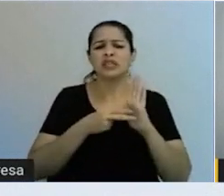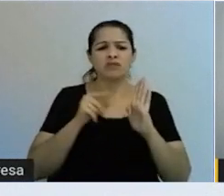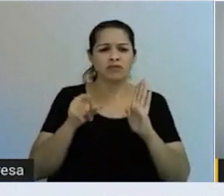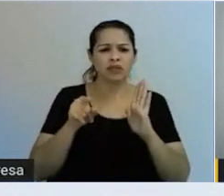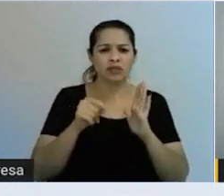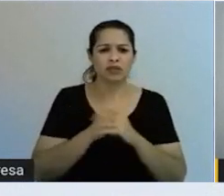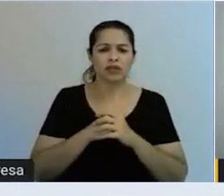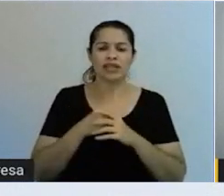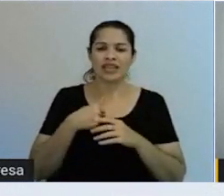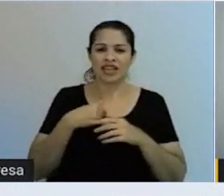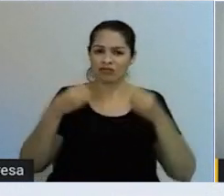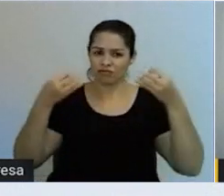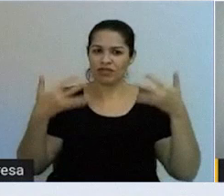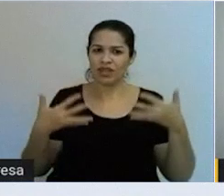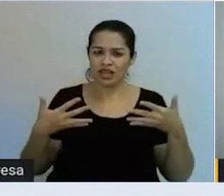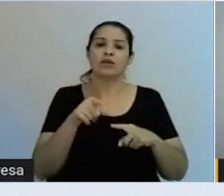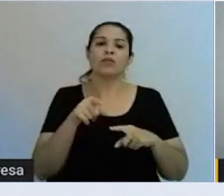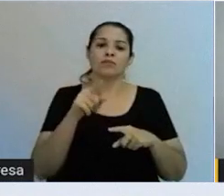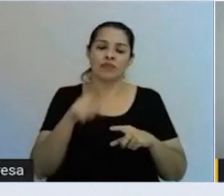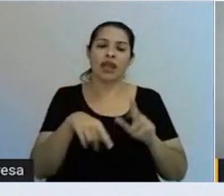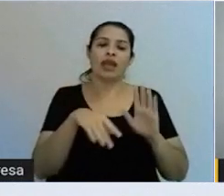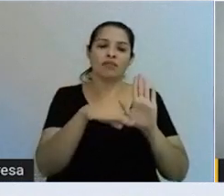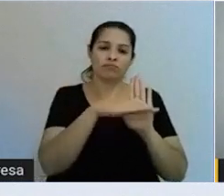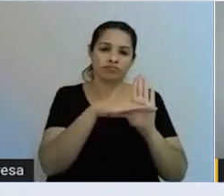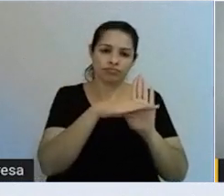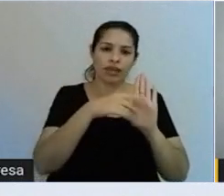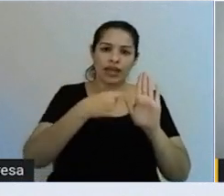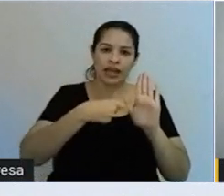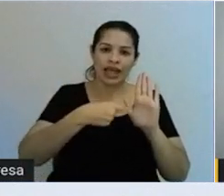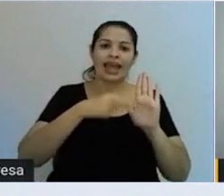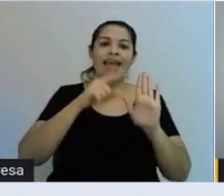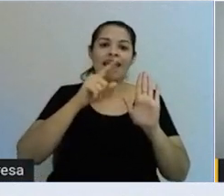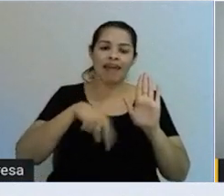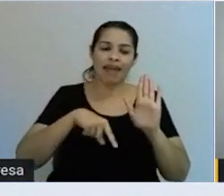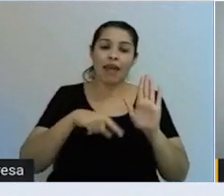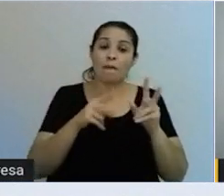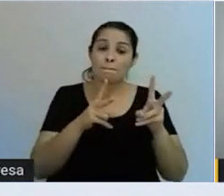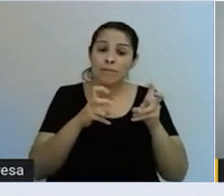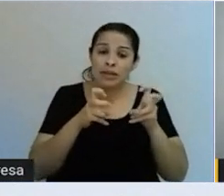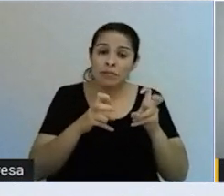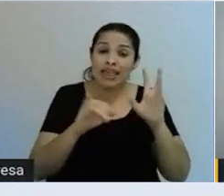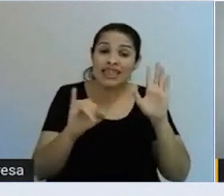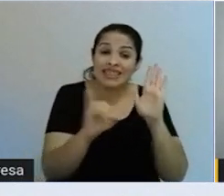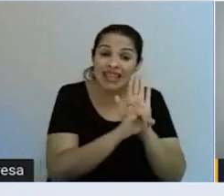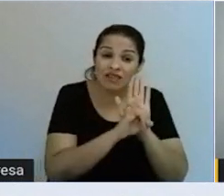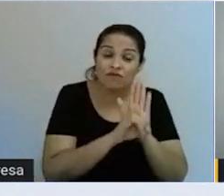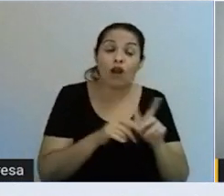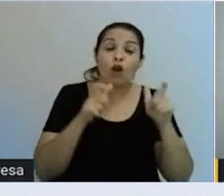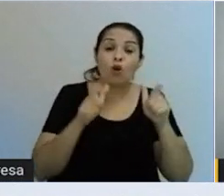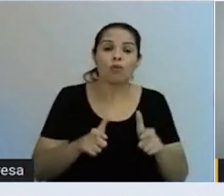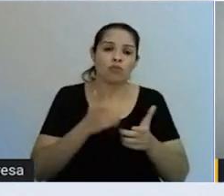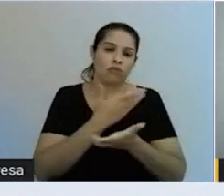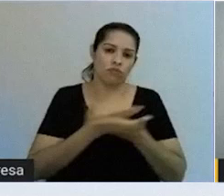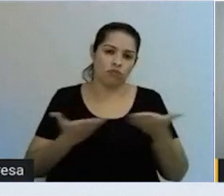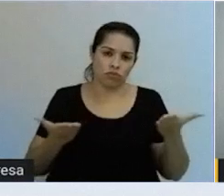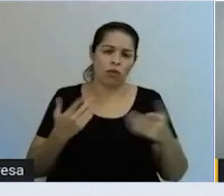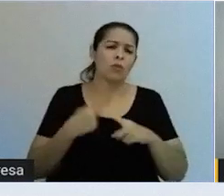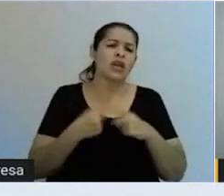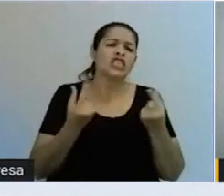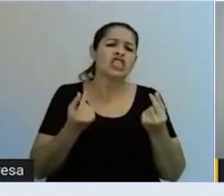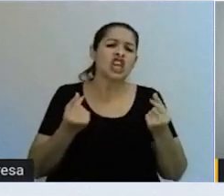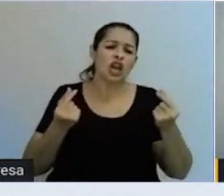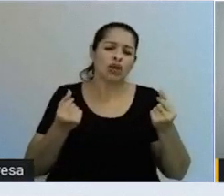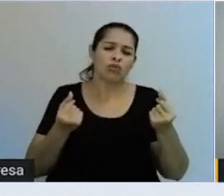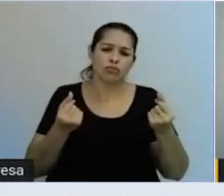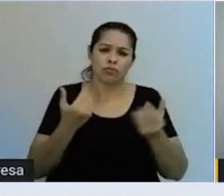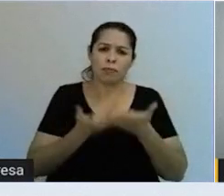atrás aqui, sobre a identificação das perdas, doa quem doer, mas ela precisa saber aonde que ela está perdendo dinheiro. A matriz